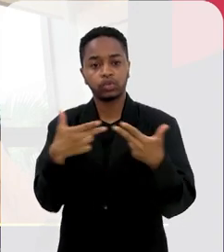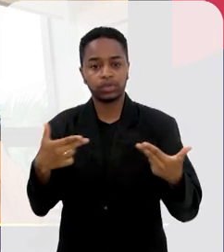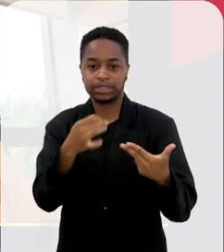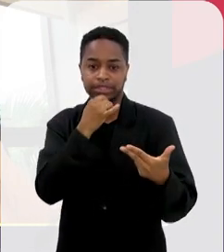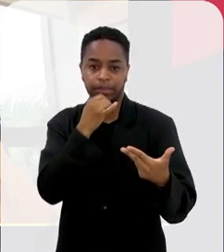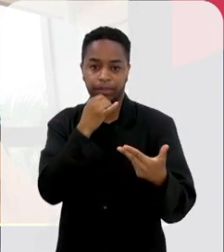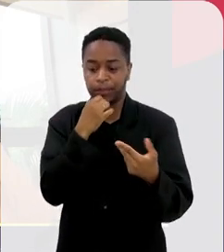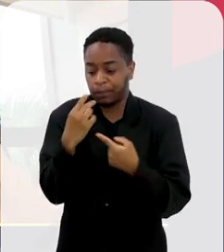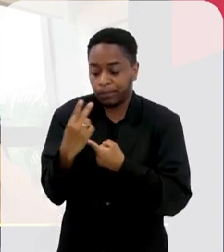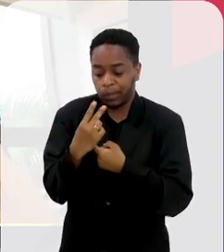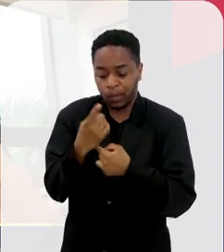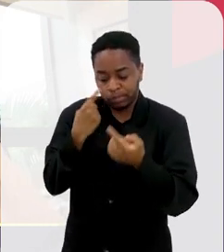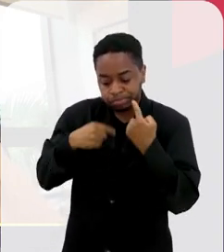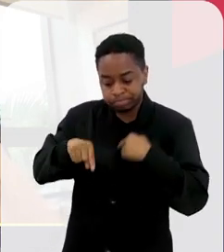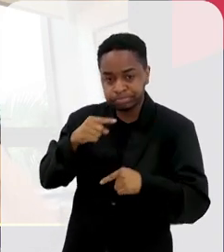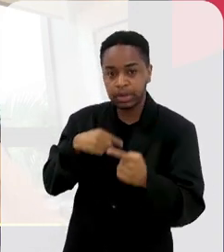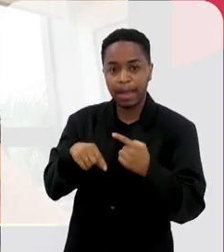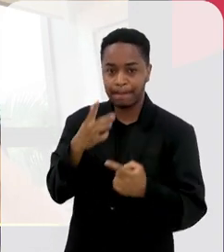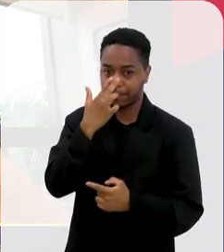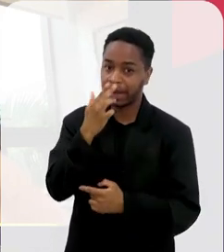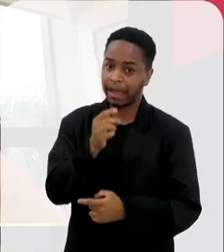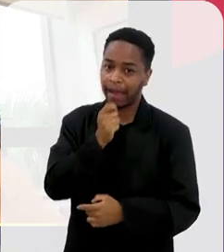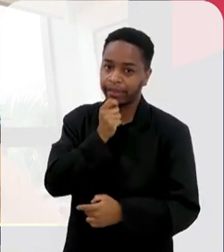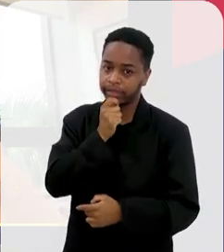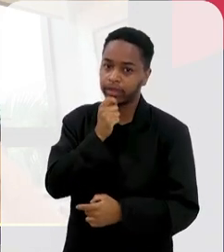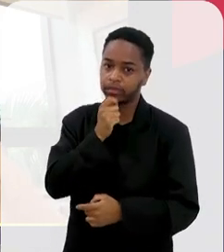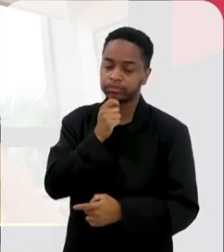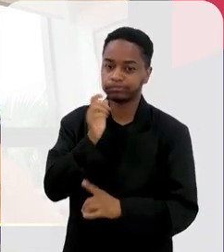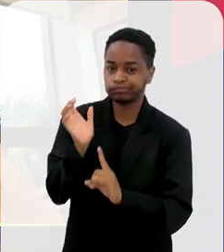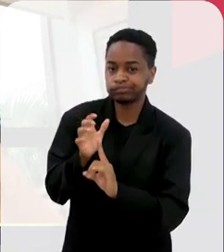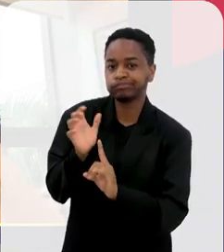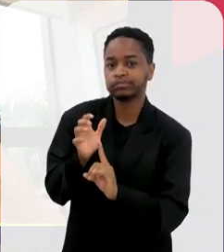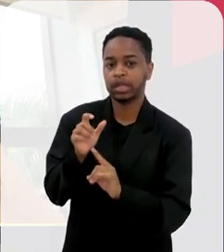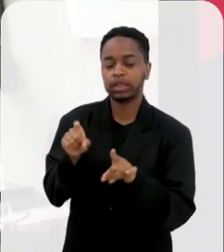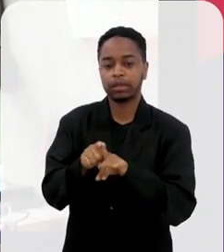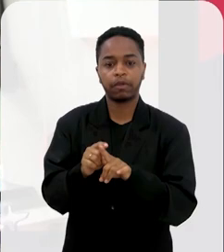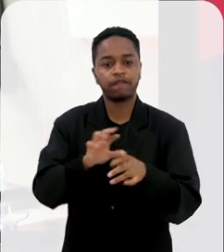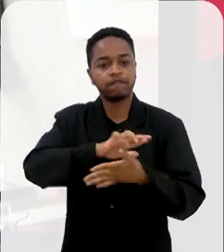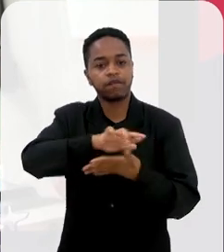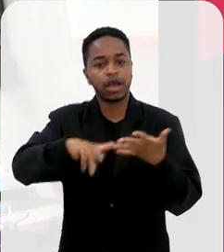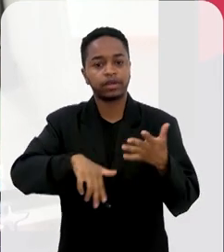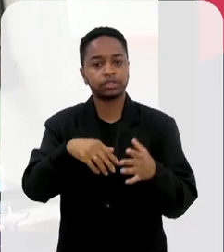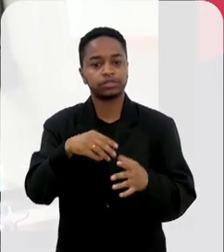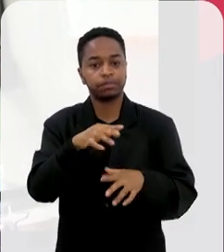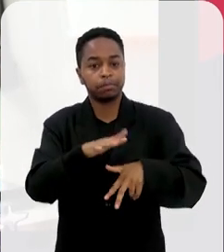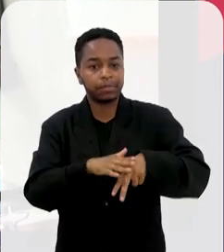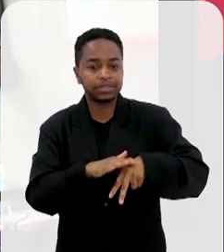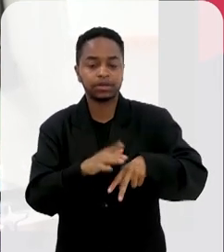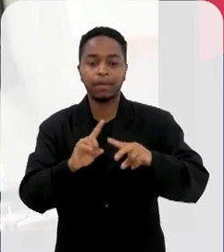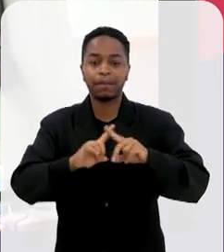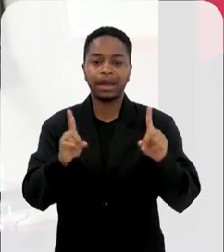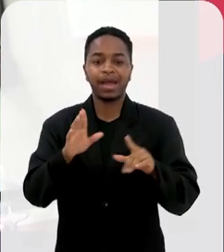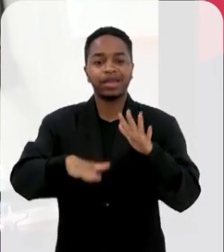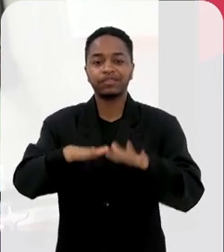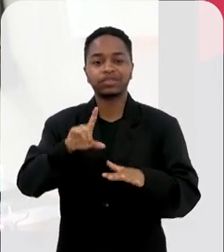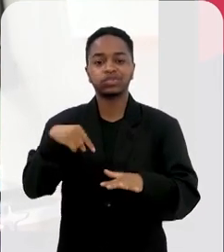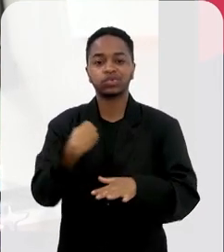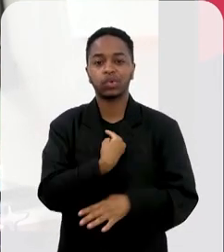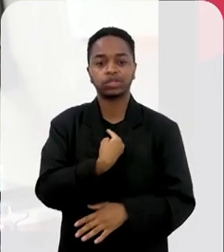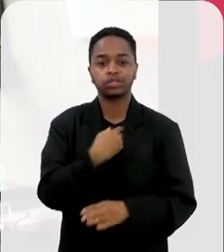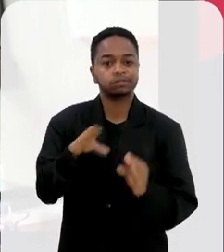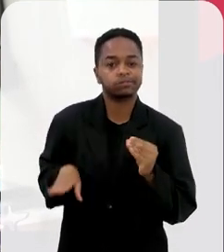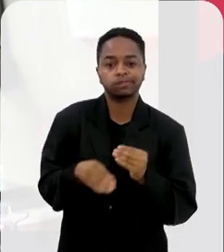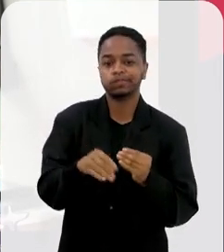fenômenos de autoimunidade, que parece que pipocam aí nesse processo em vários pacientes e muitas vezes não são